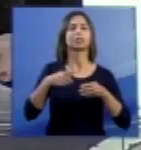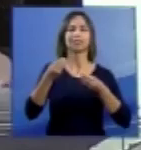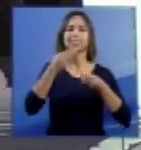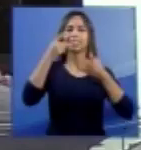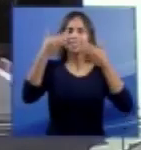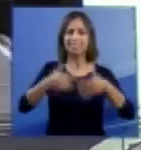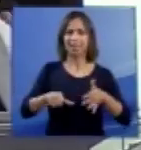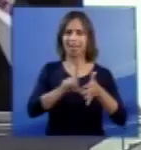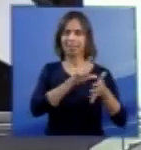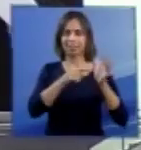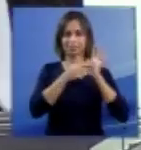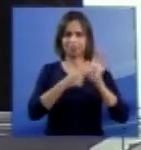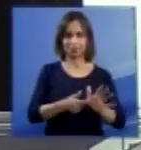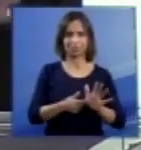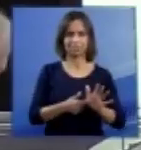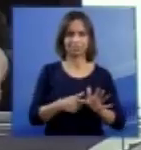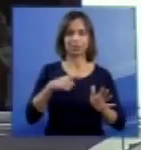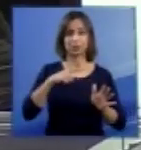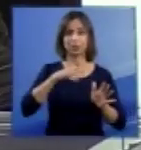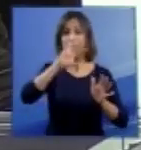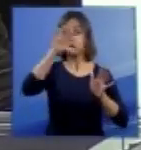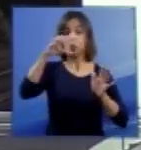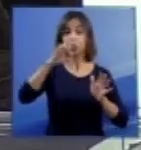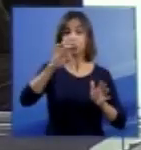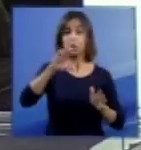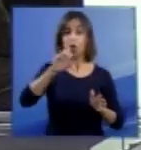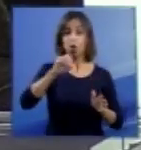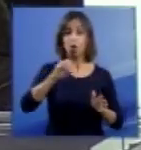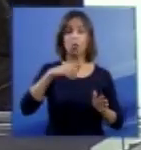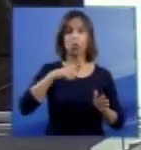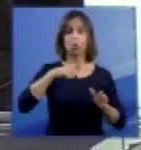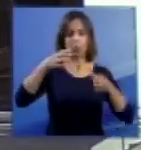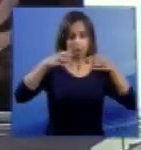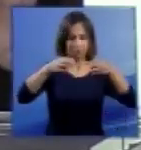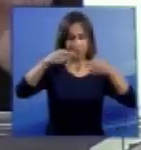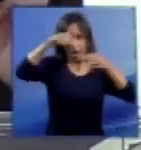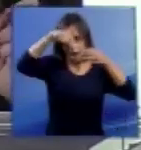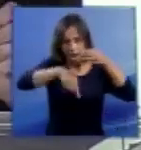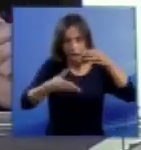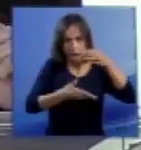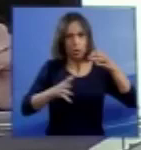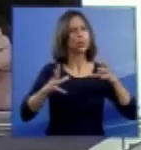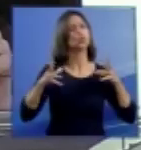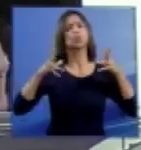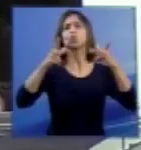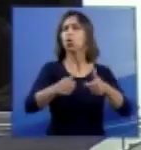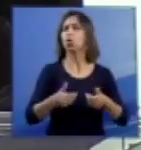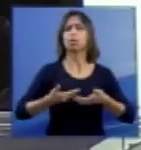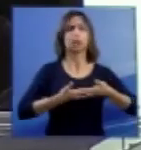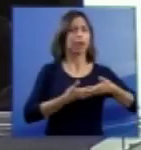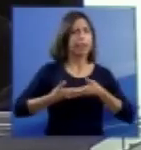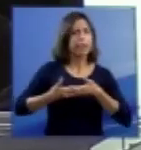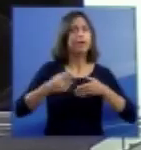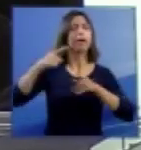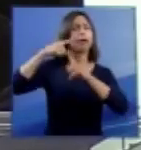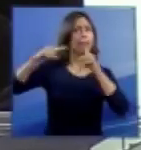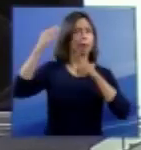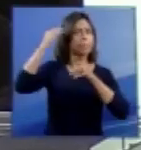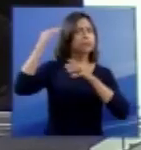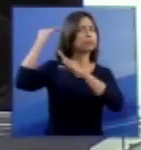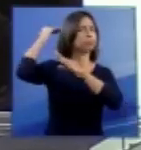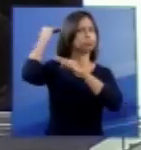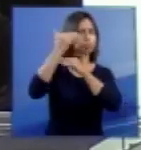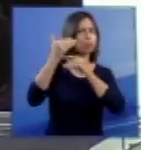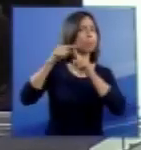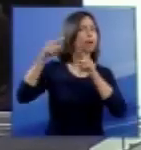como integrantes do tronco cerebral alto que toda a noencefalo tem. E ele diz, o tronco encefálico alto representa a